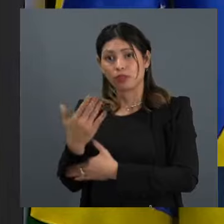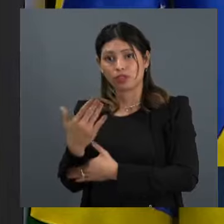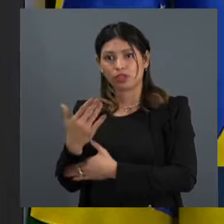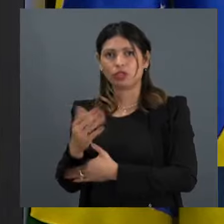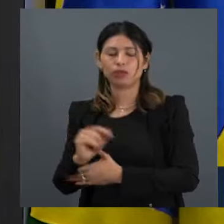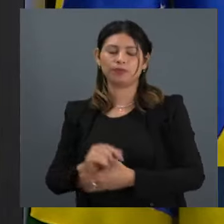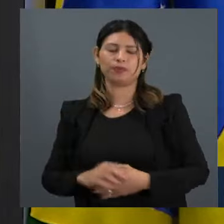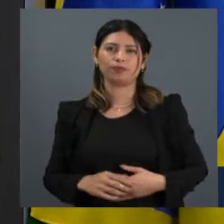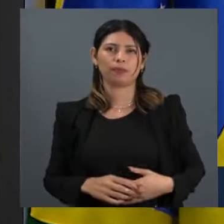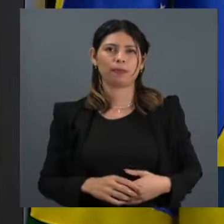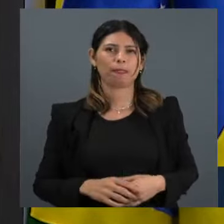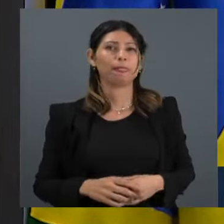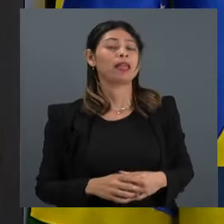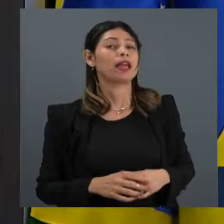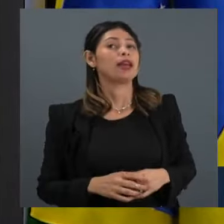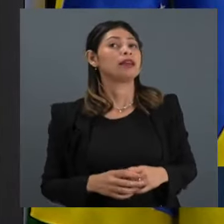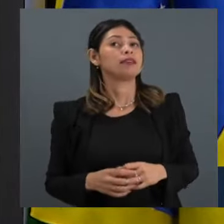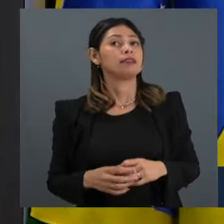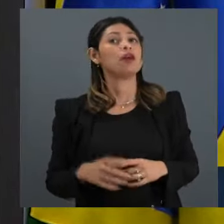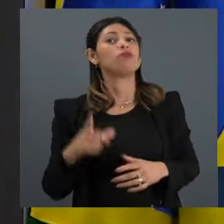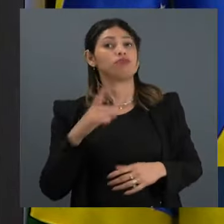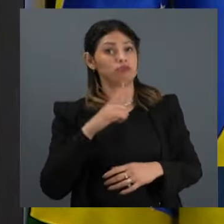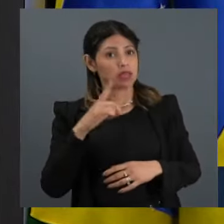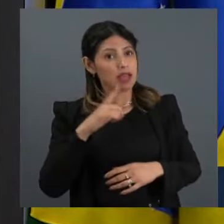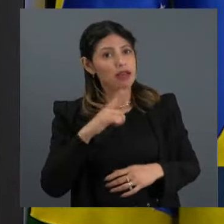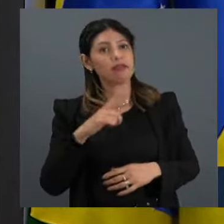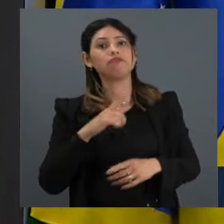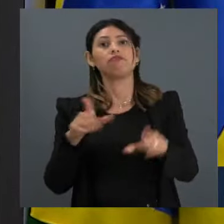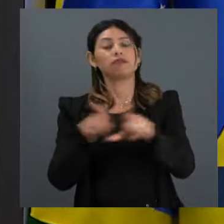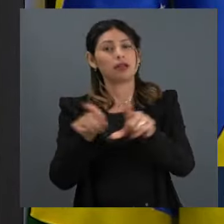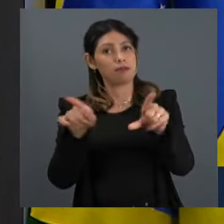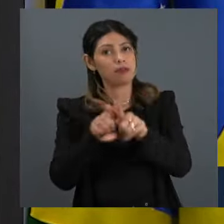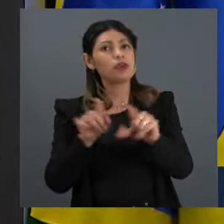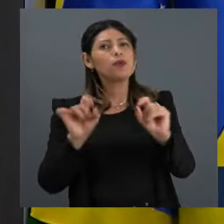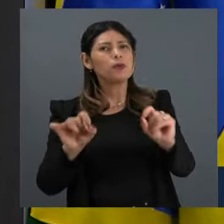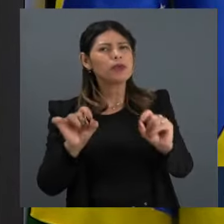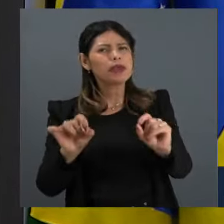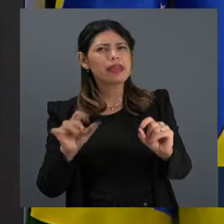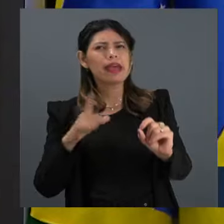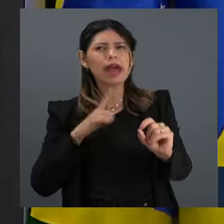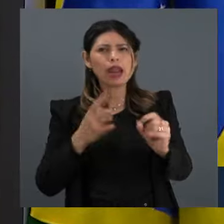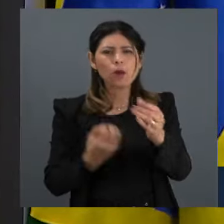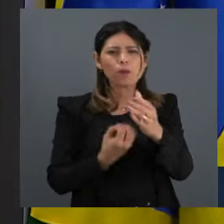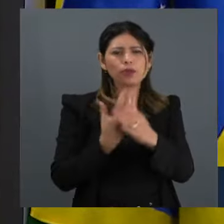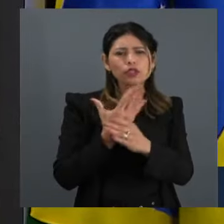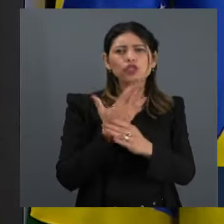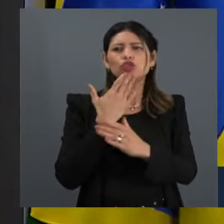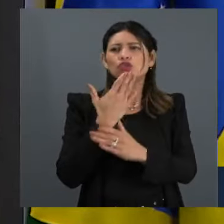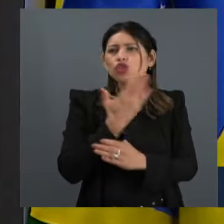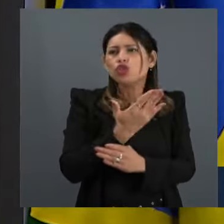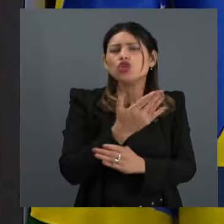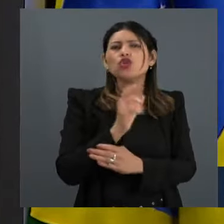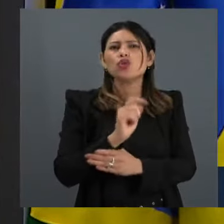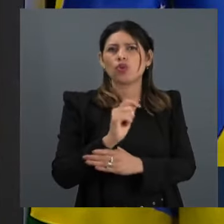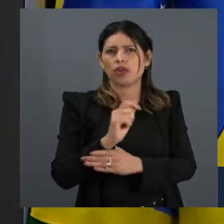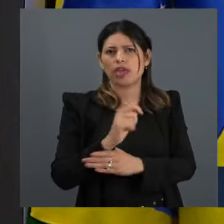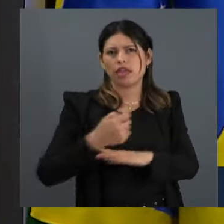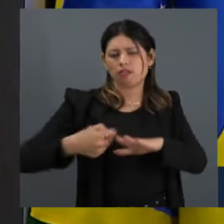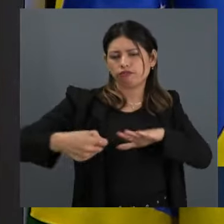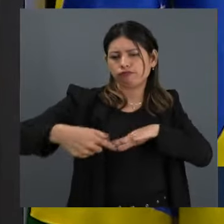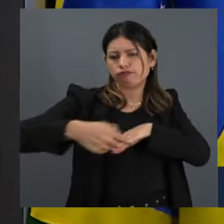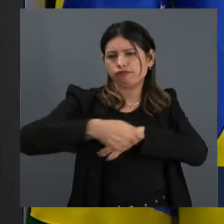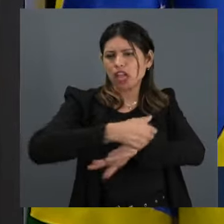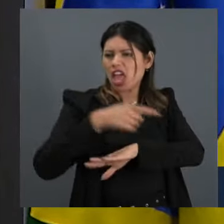Não vou me deter sobre os abusos praticados através do famigerado inquérito das fake news, onde ele atua como